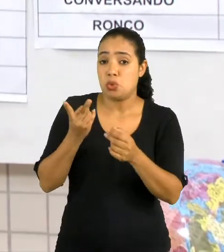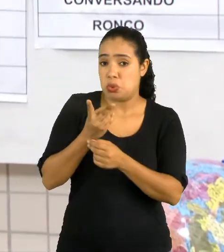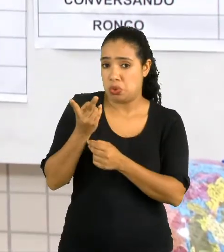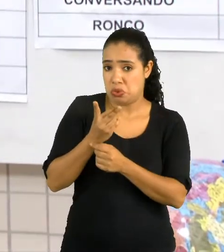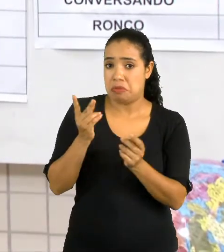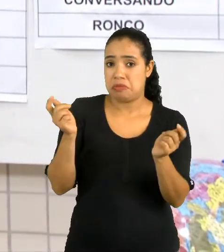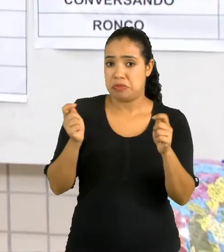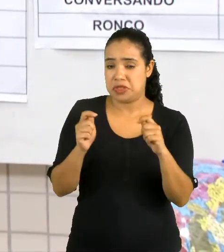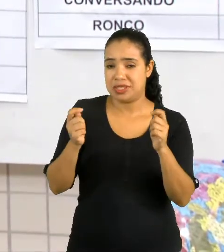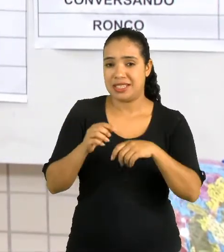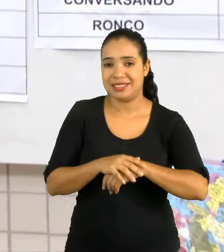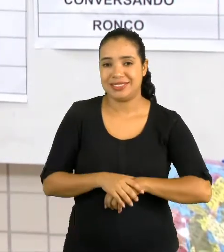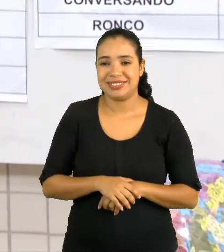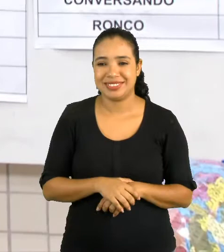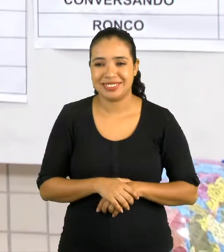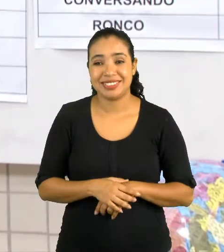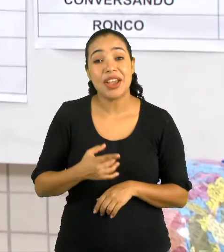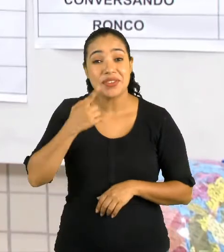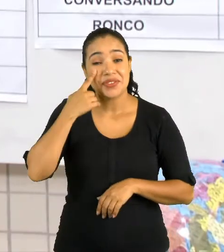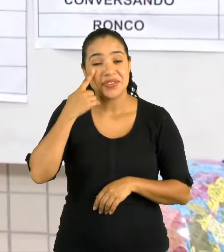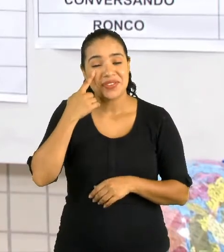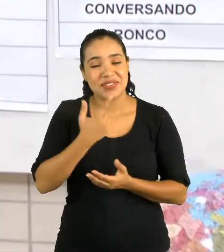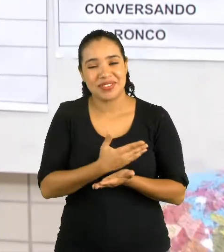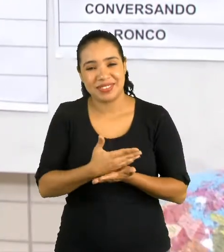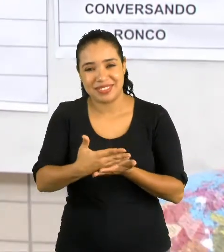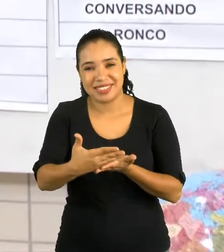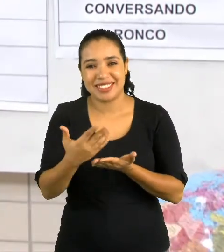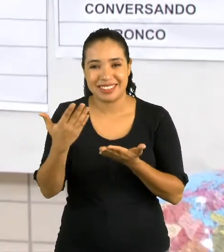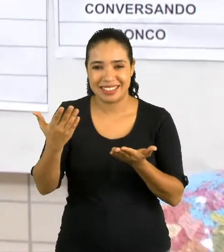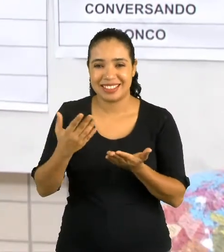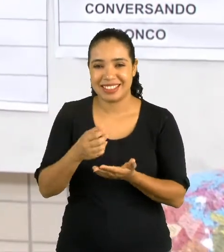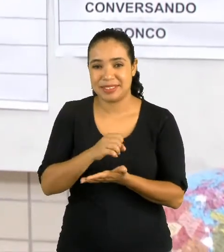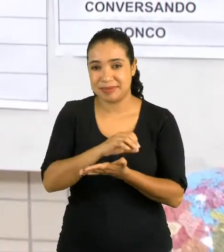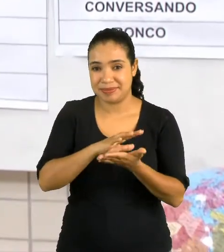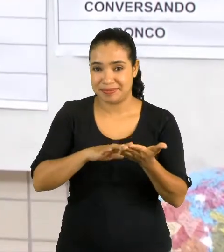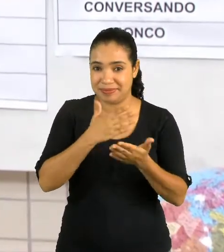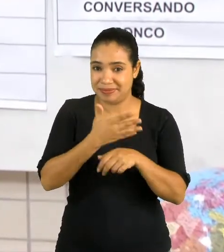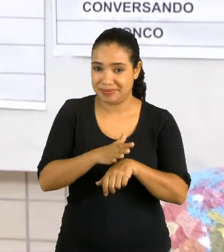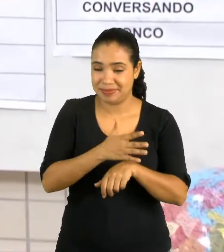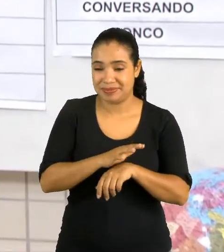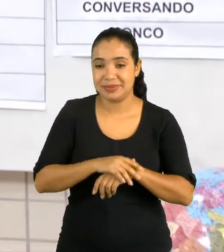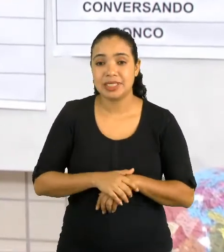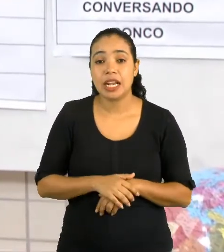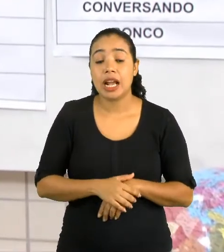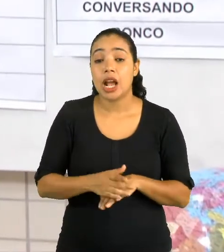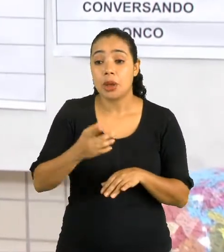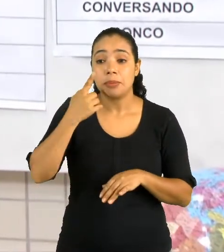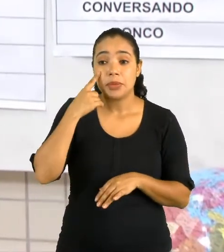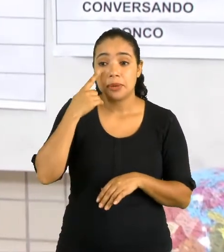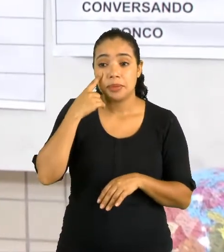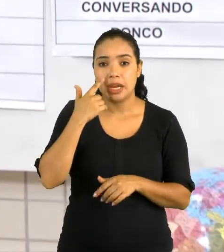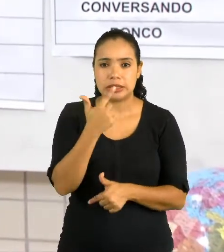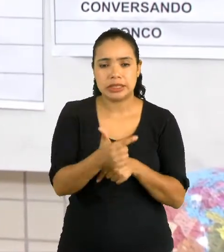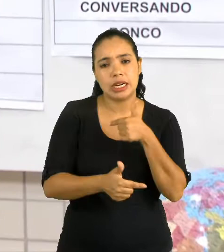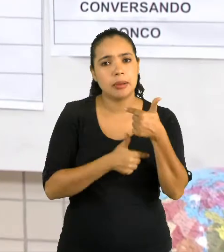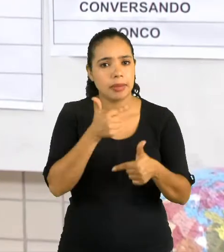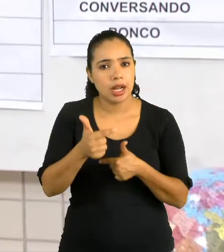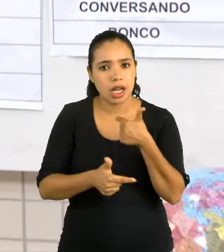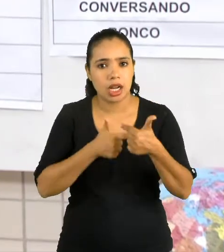realidade. Vamos começar? A primeira ação que vamos analisar é trabalhar.